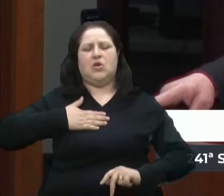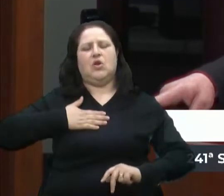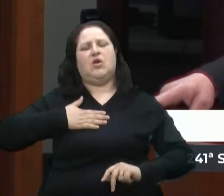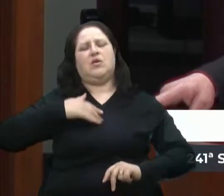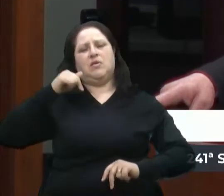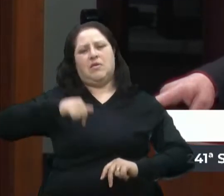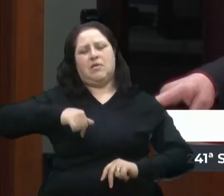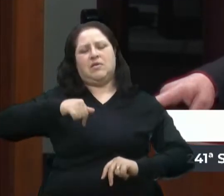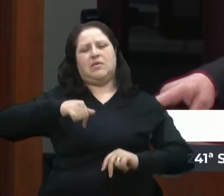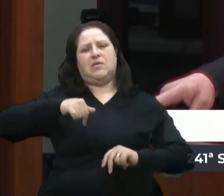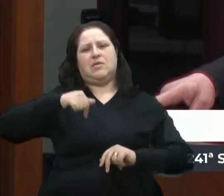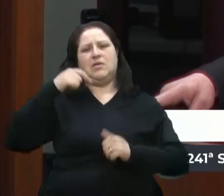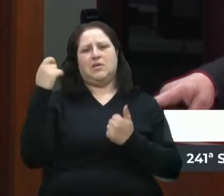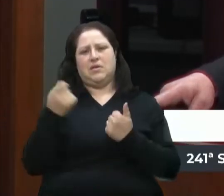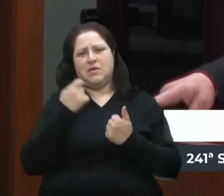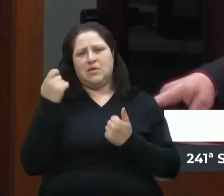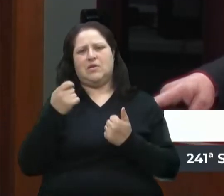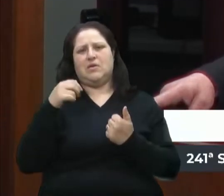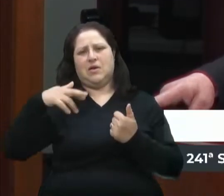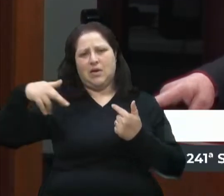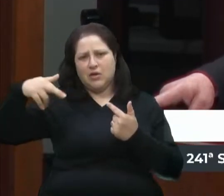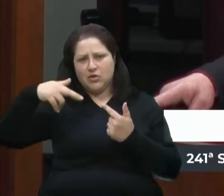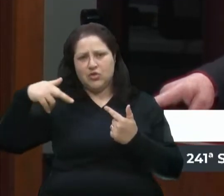nossa região e do nosso estado e país